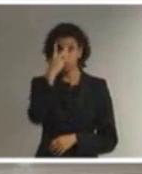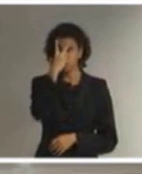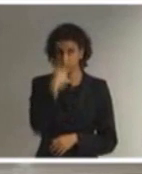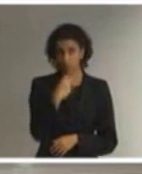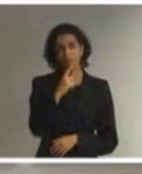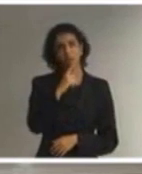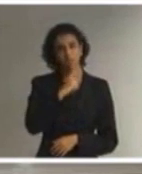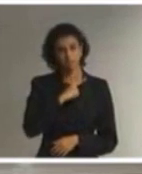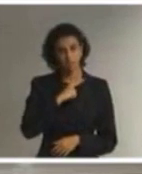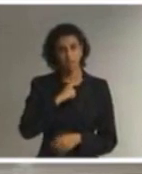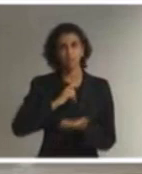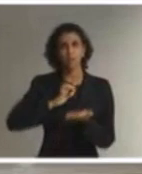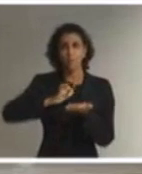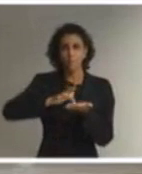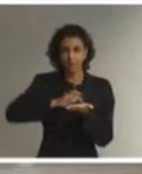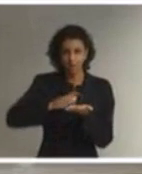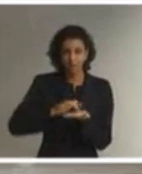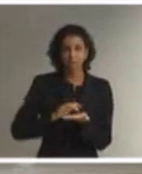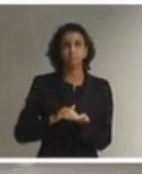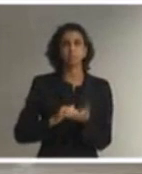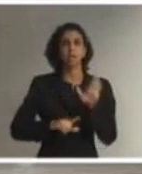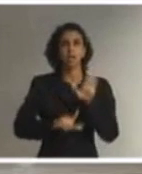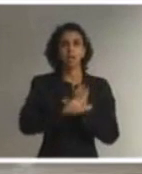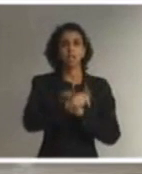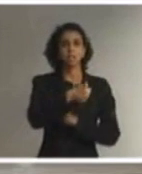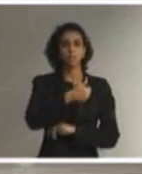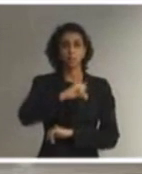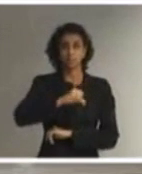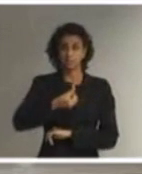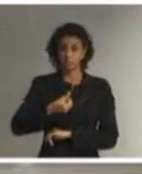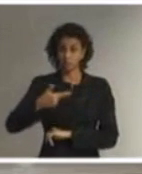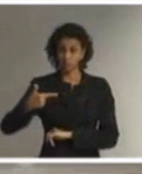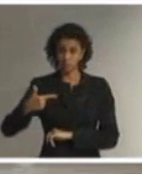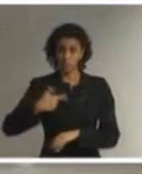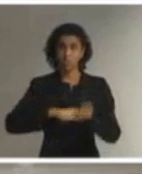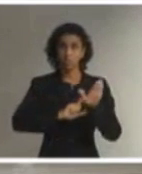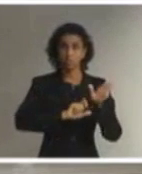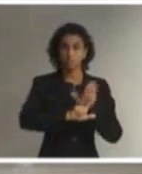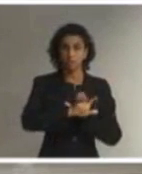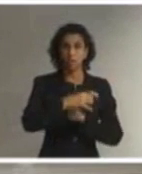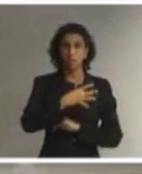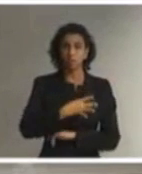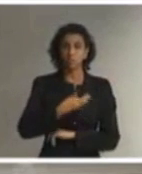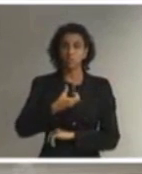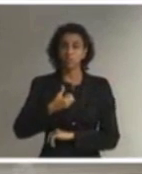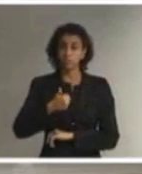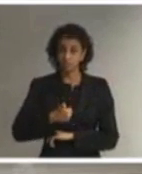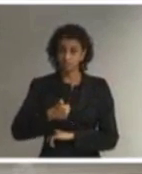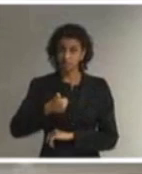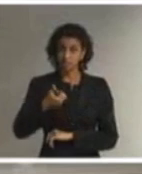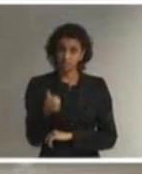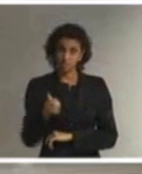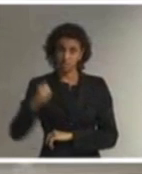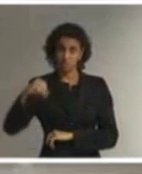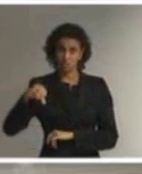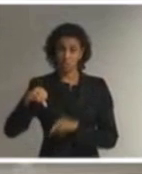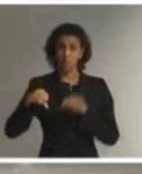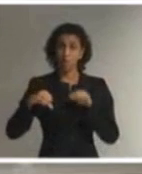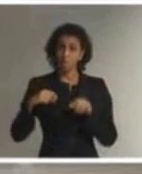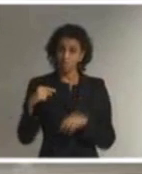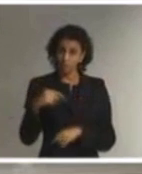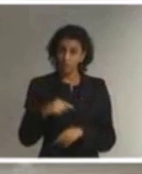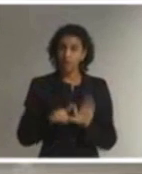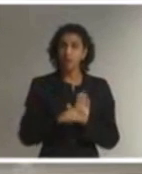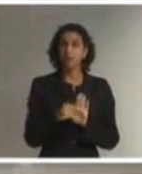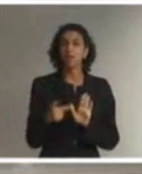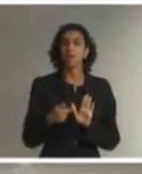nós temos o Braille, uma lei de 1962, a Lei 4.169, que indica